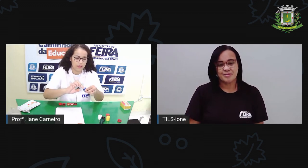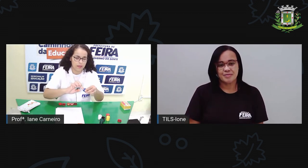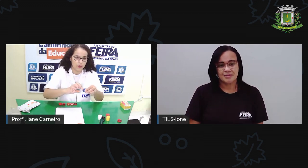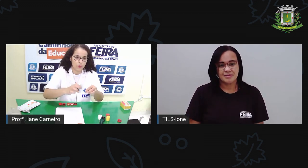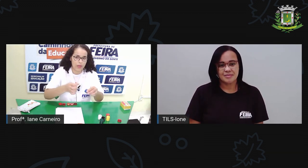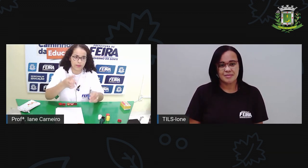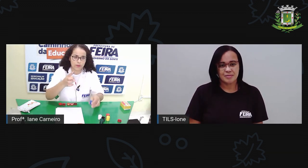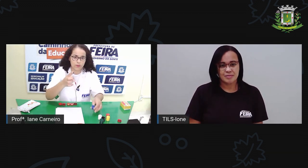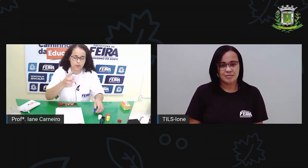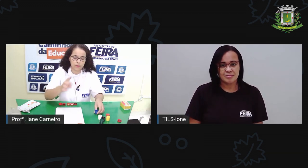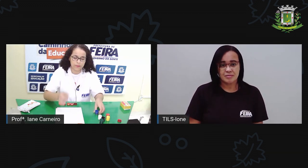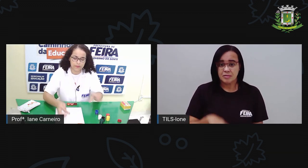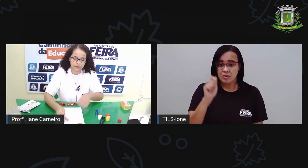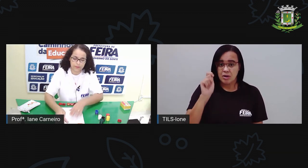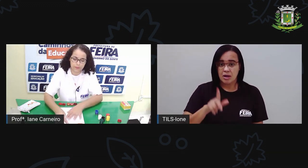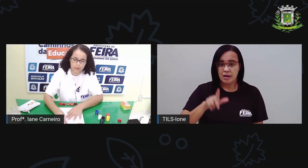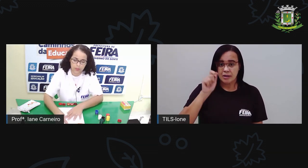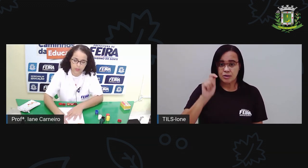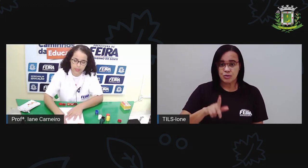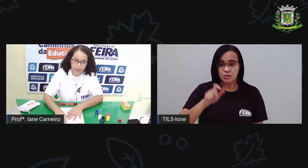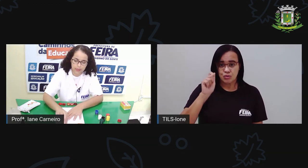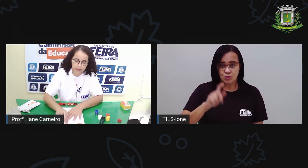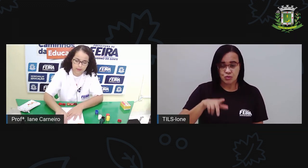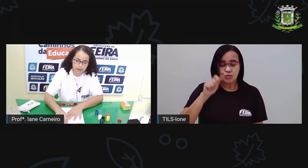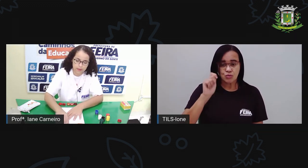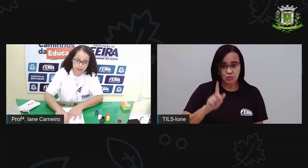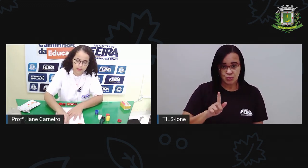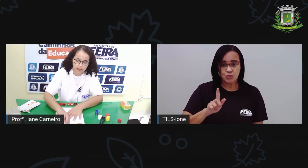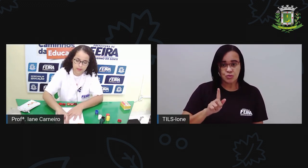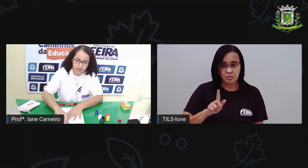ó, o azul. Vou colocar.